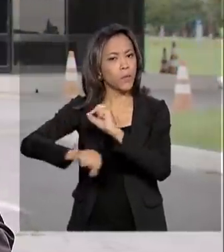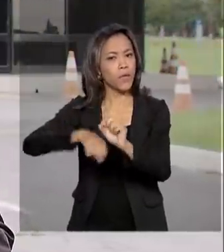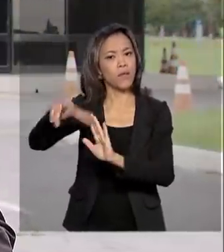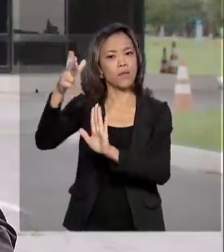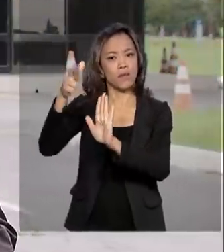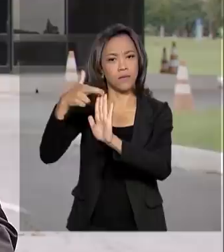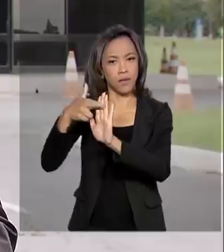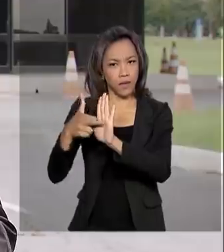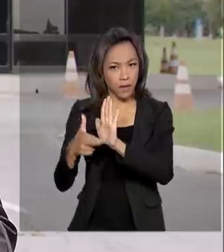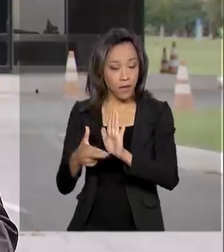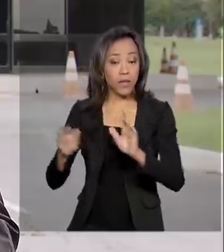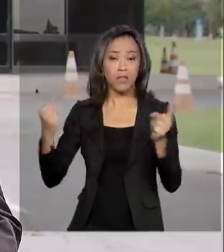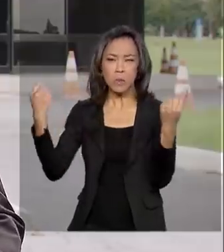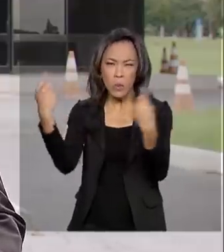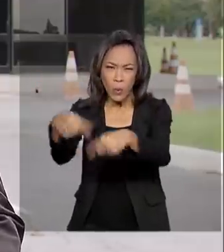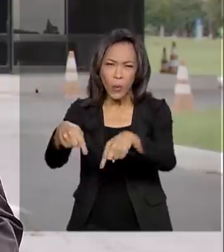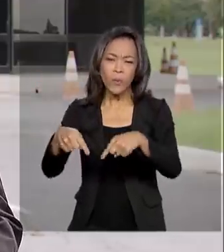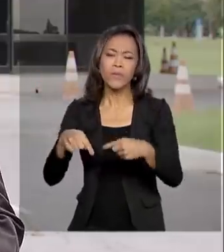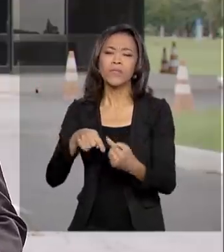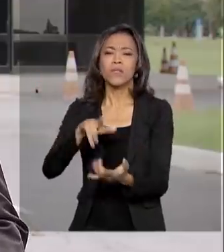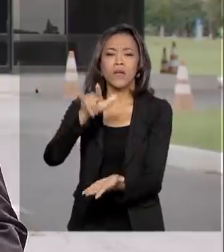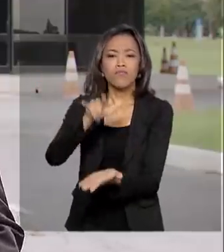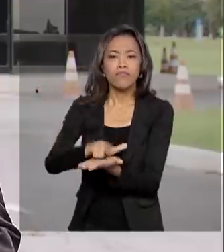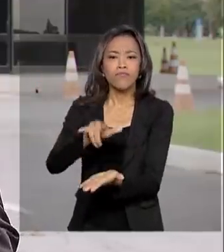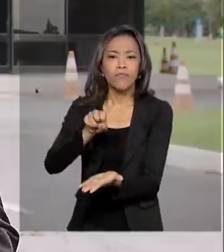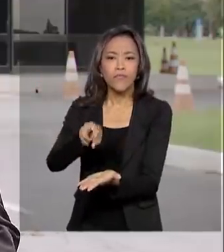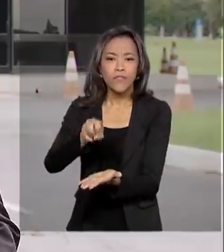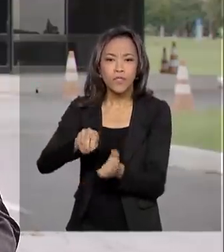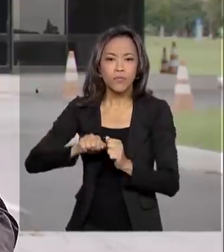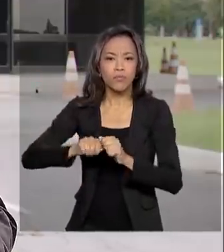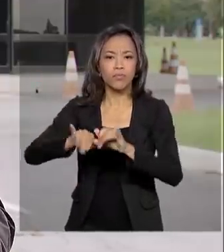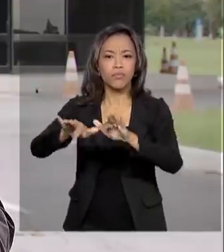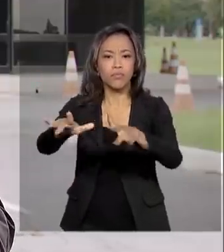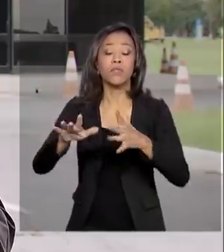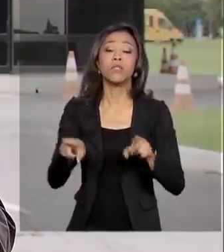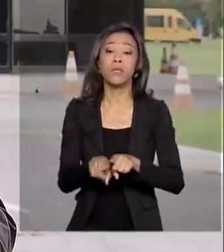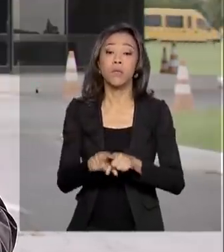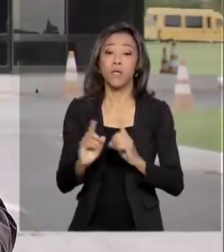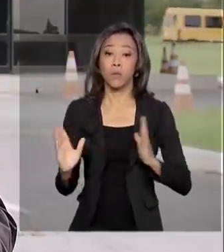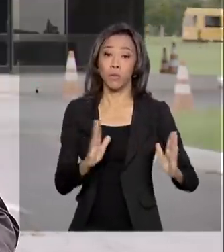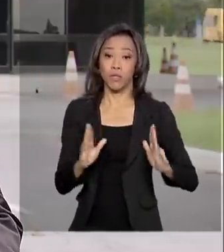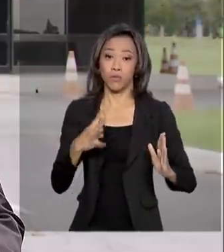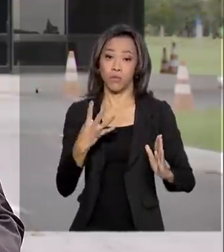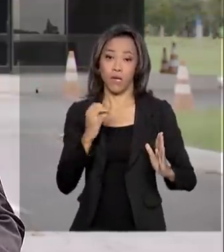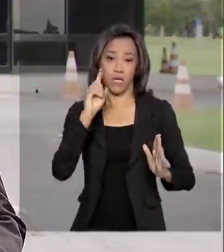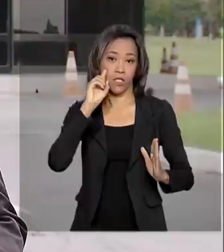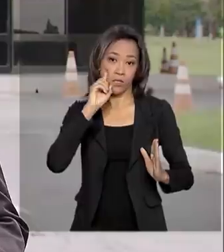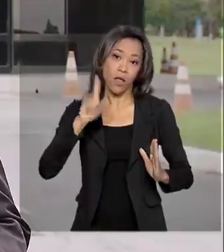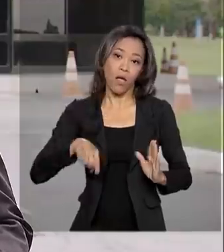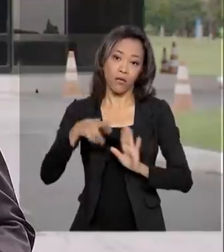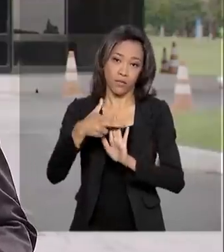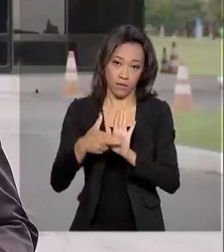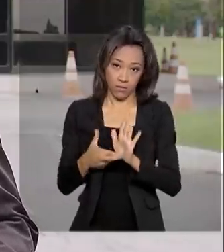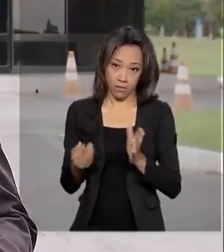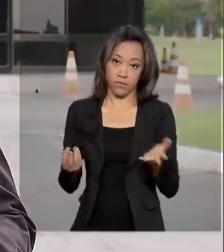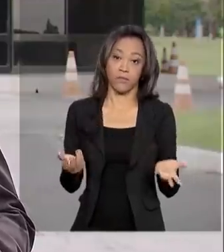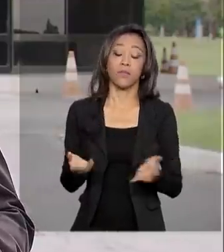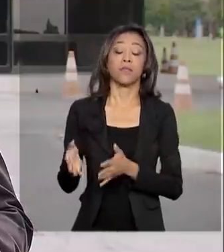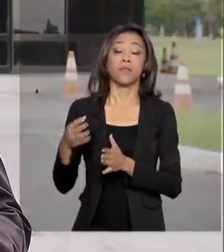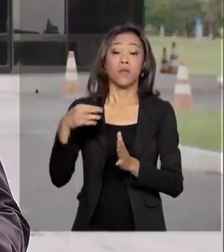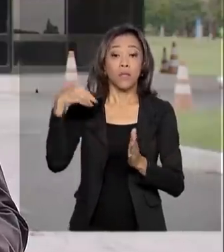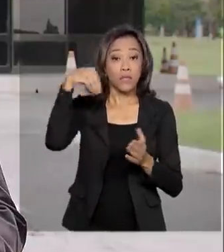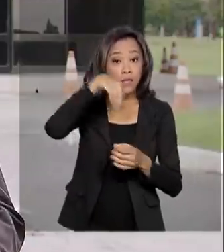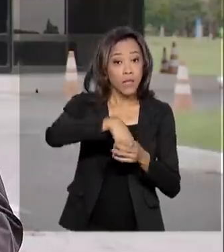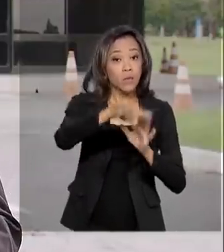de combate ao coronavírus e também as regras aí da quarentena. Além do isolamento, o texto prevê aí a